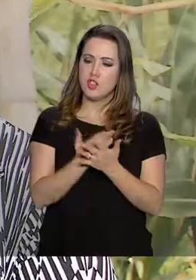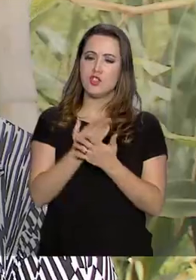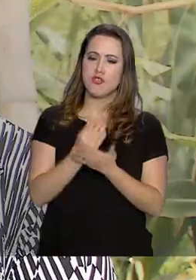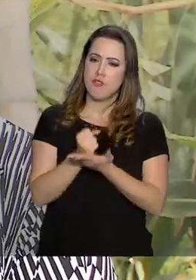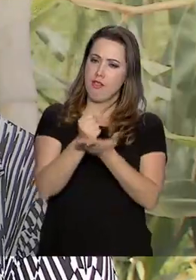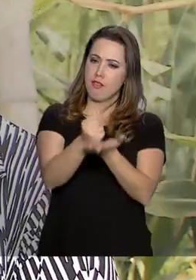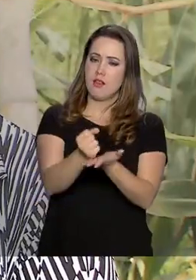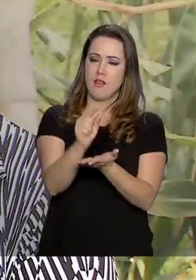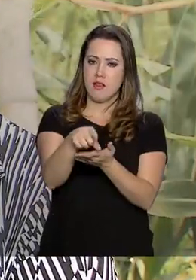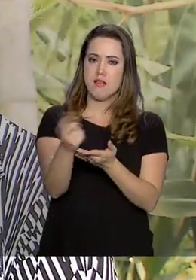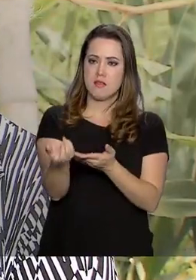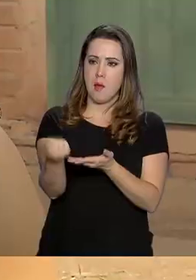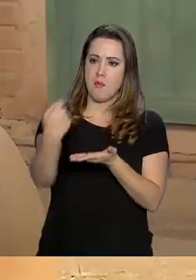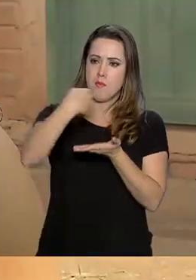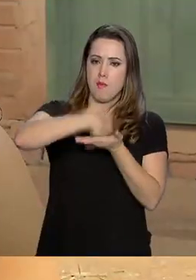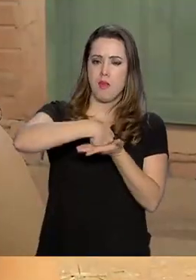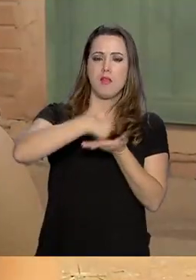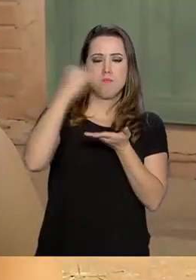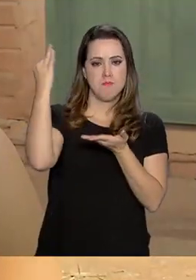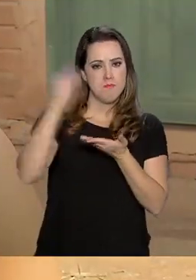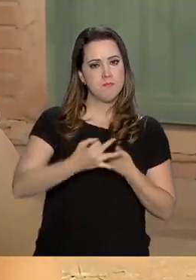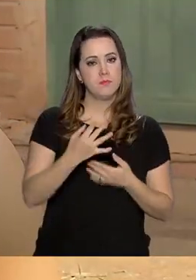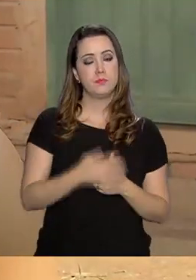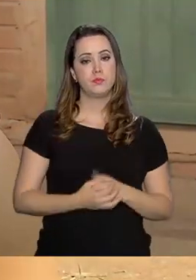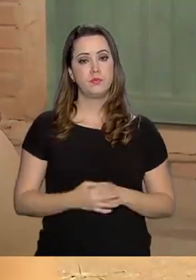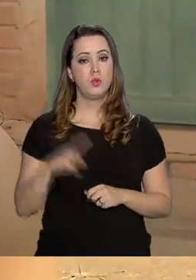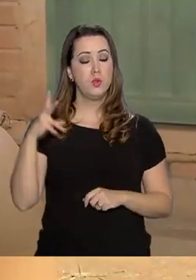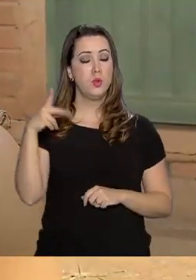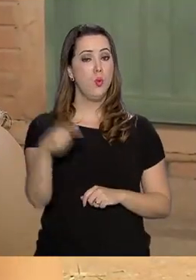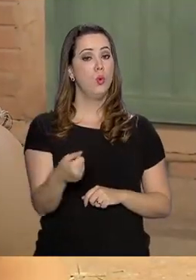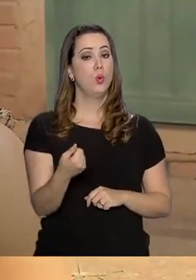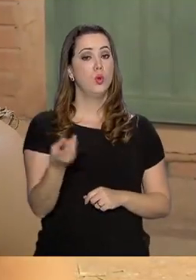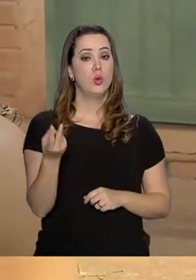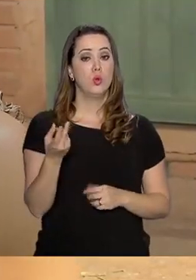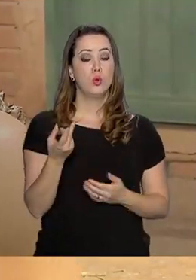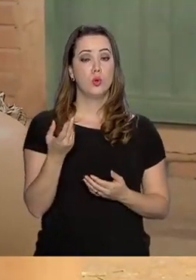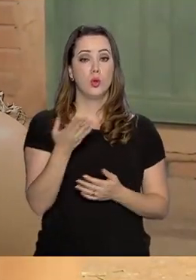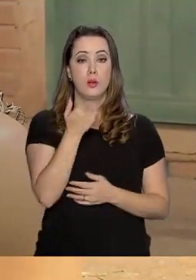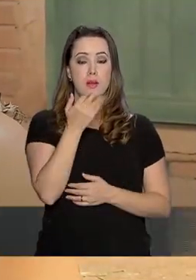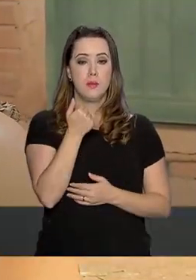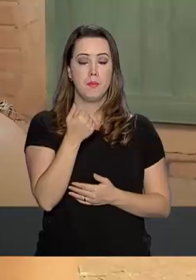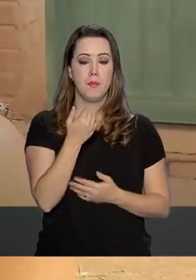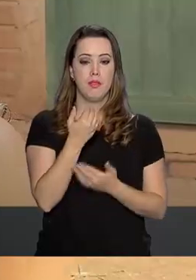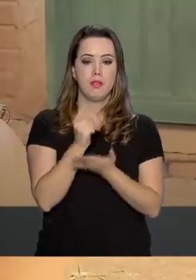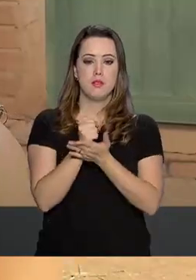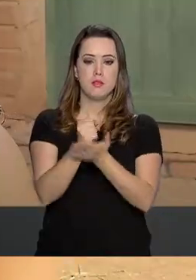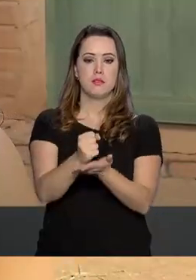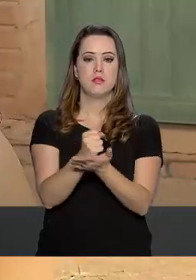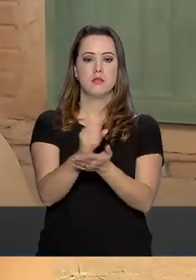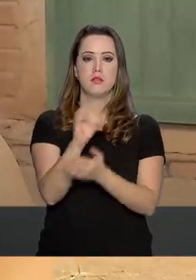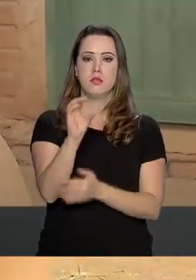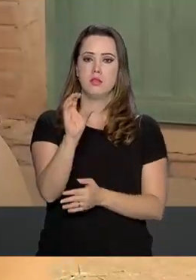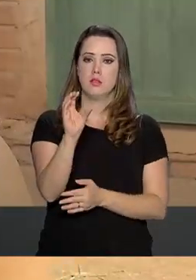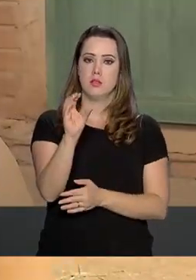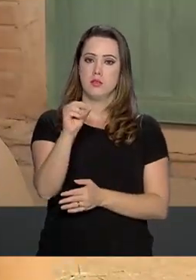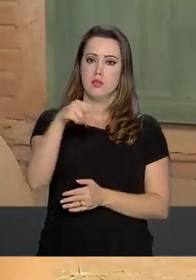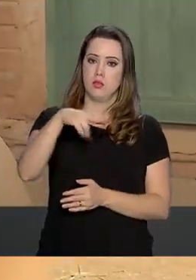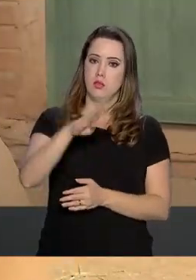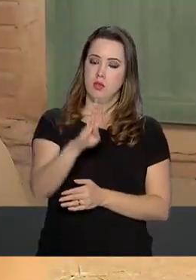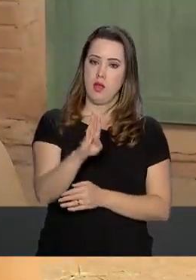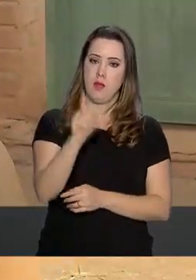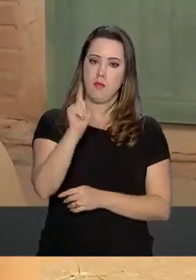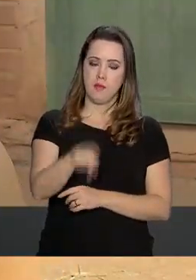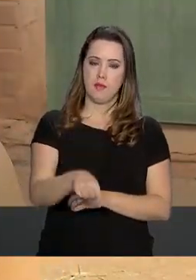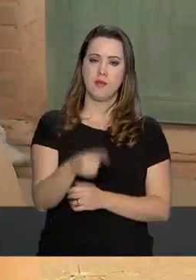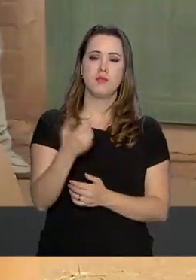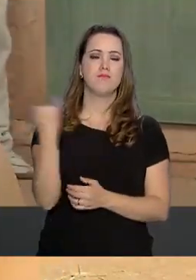Que vai ter o retorno do dinheiro. Todo produto que for doado da Conab através desse projeto